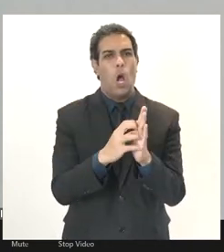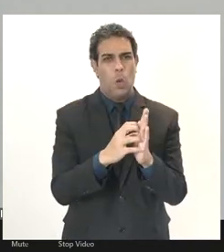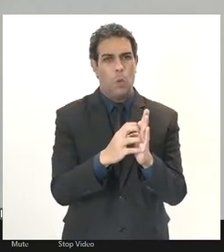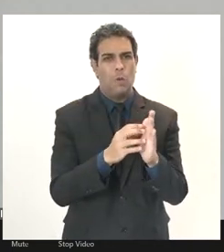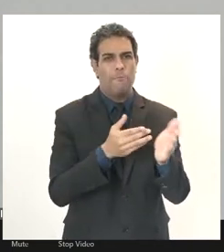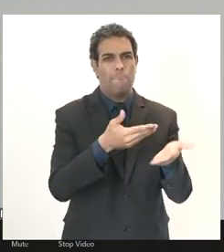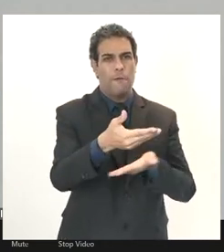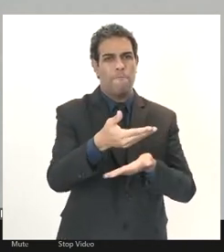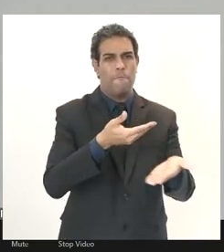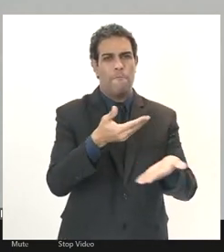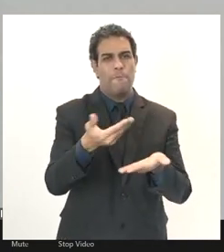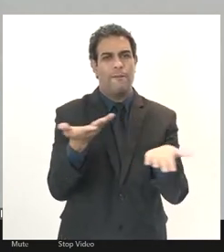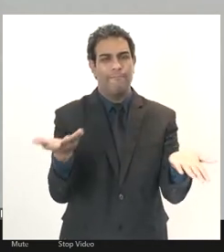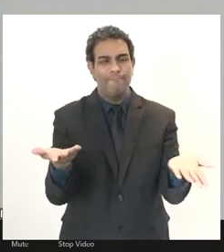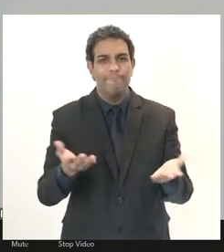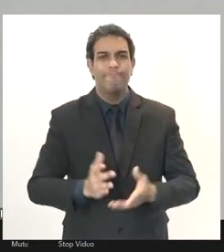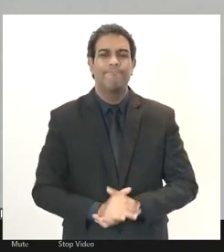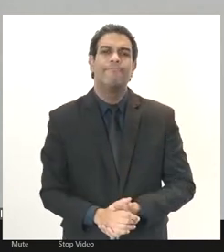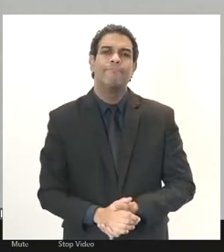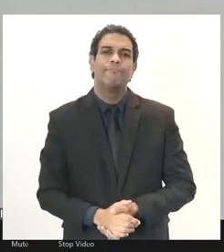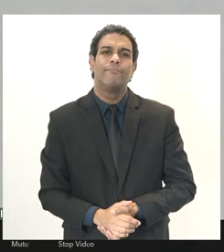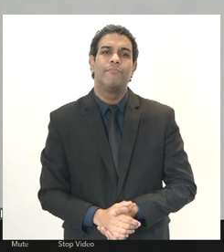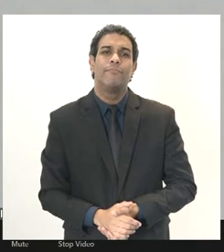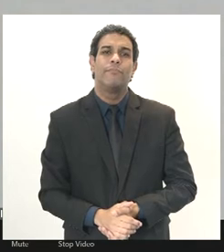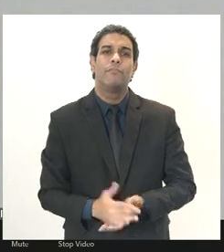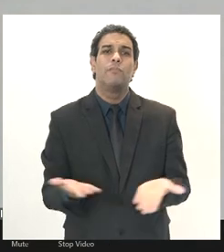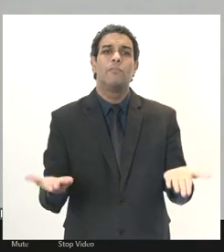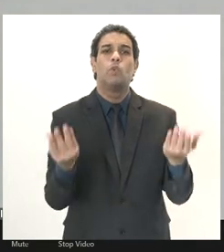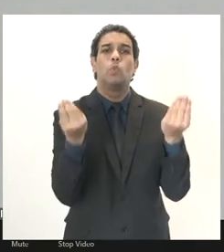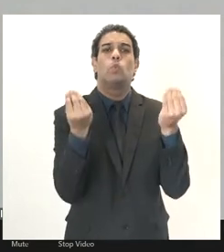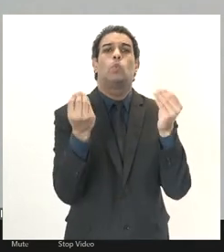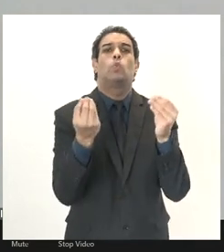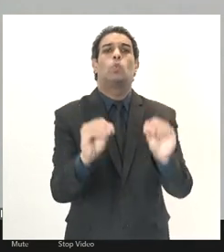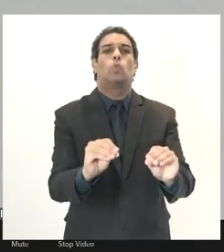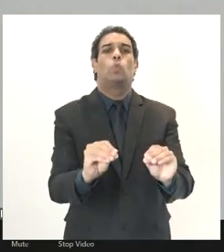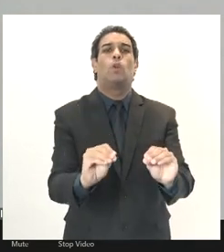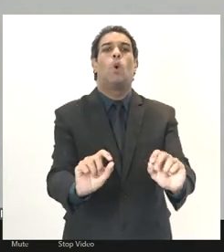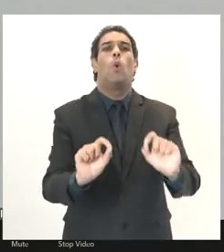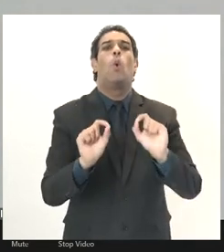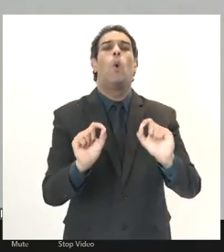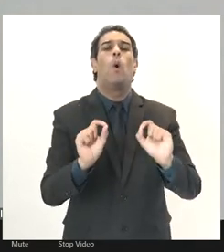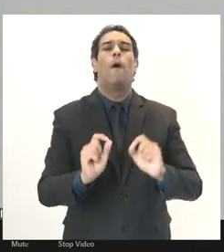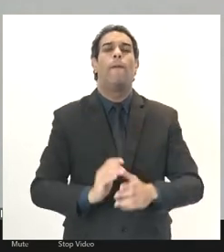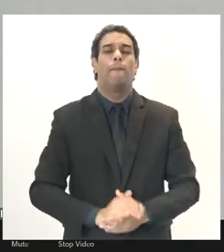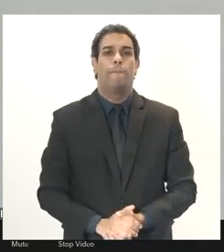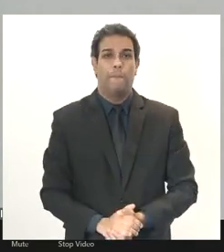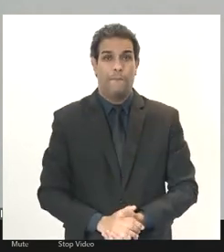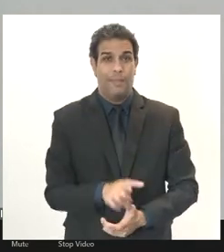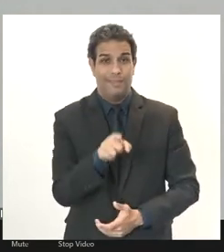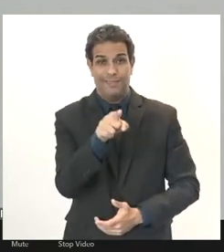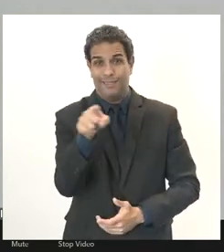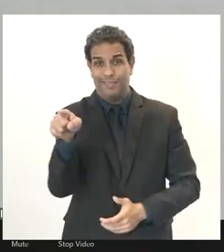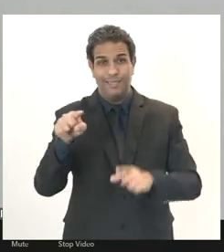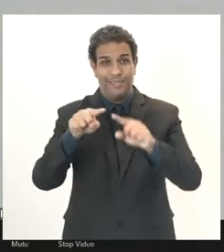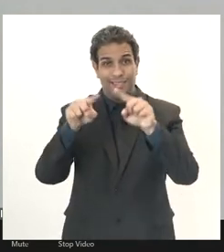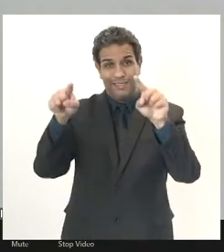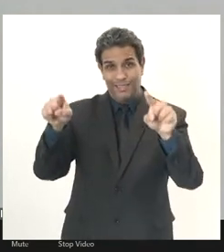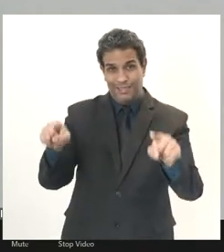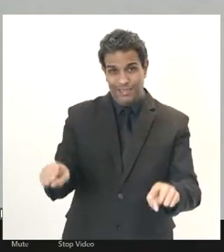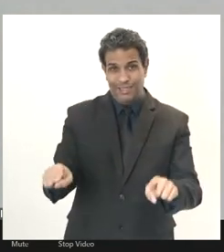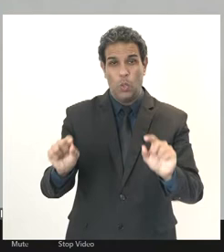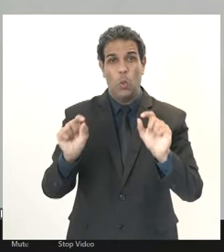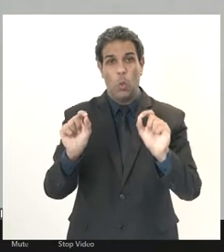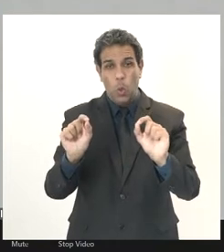nada mais é do que a colocação né da dos servidores submissos